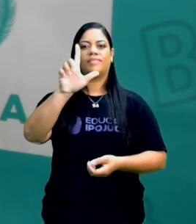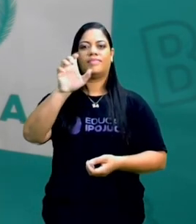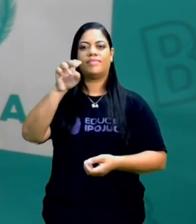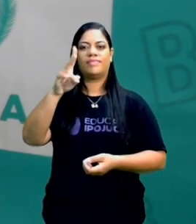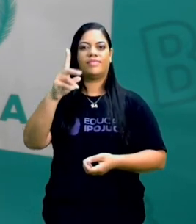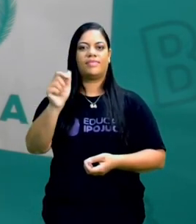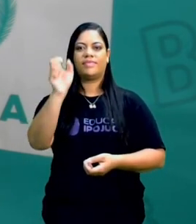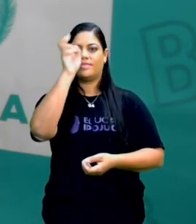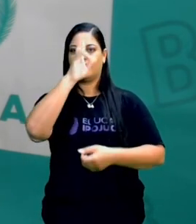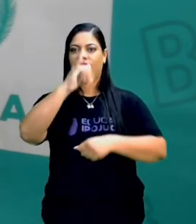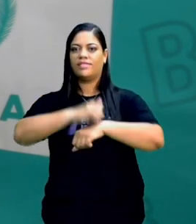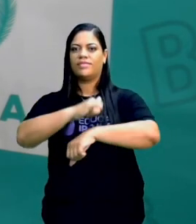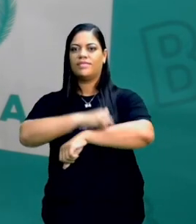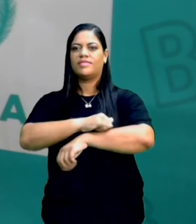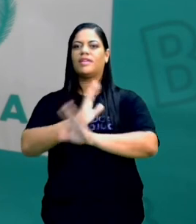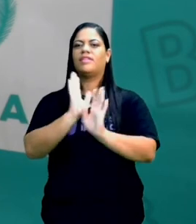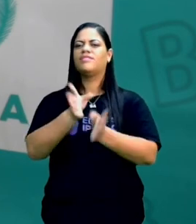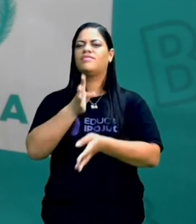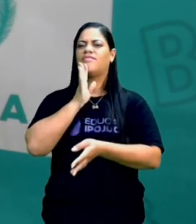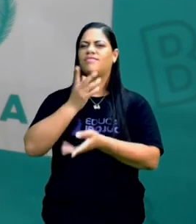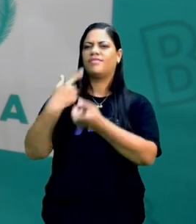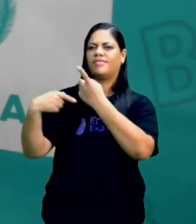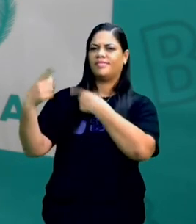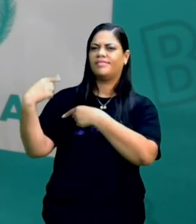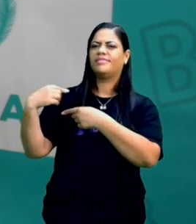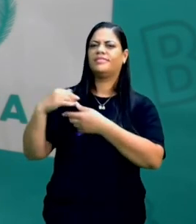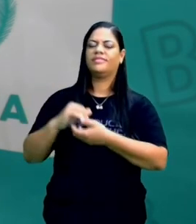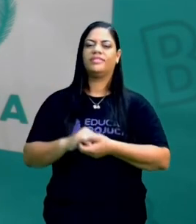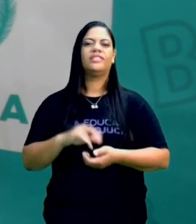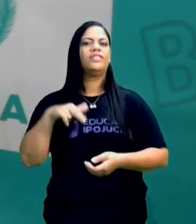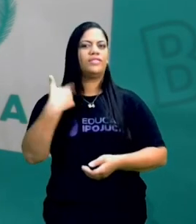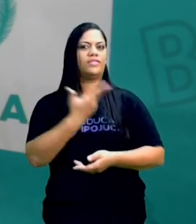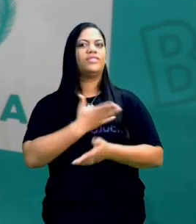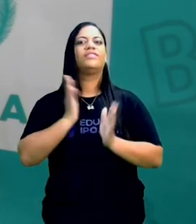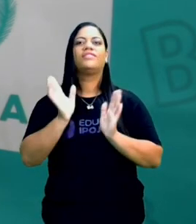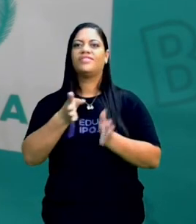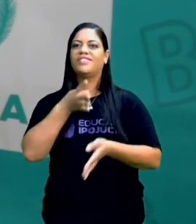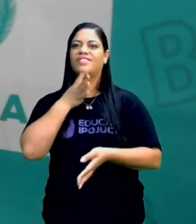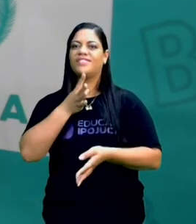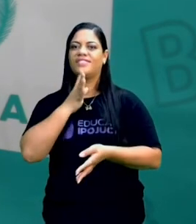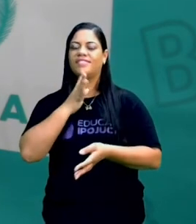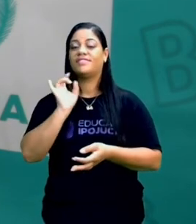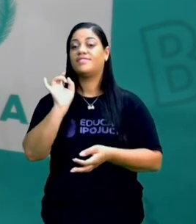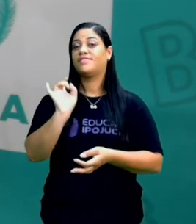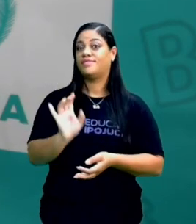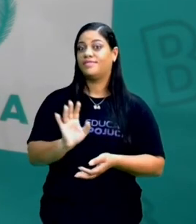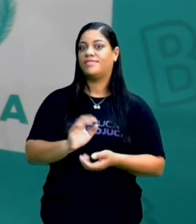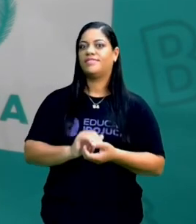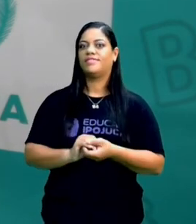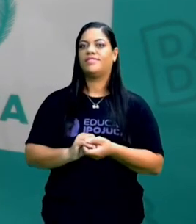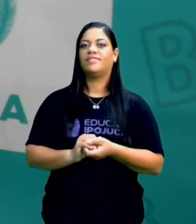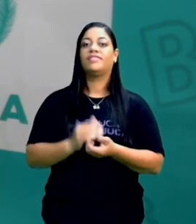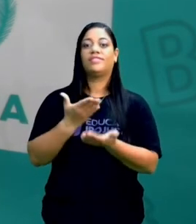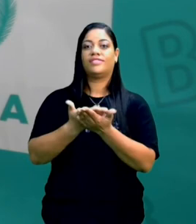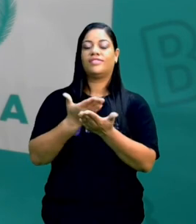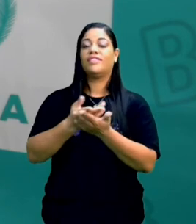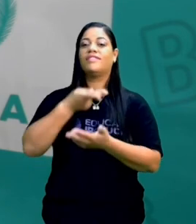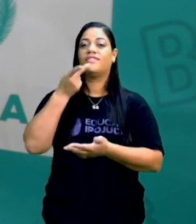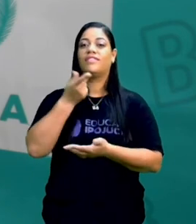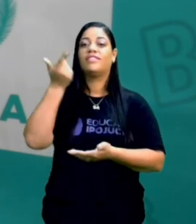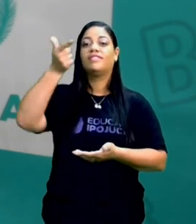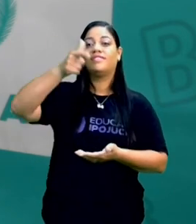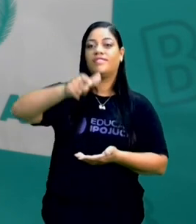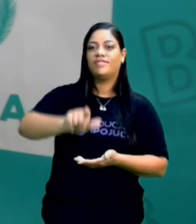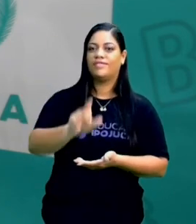sapo, porque você já viu. Esses textos, a maioria nós já vimos, né? Só que o reconto é isso. reconto você